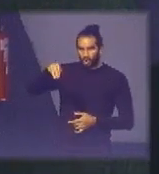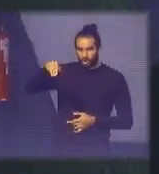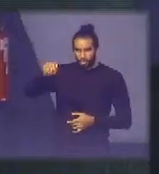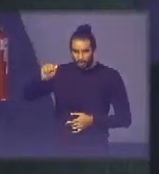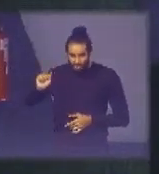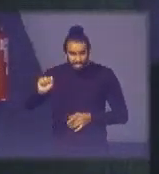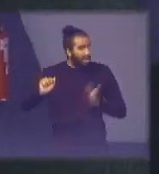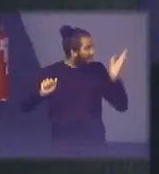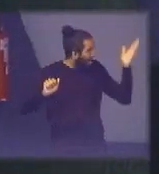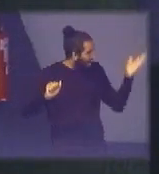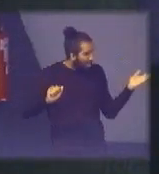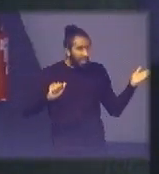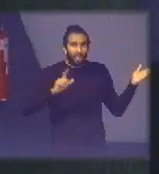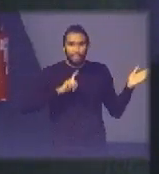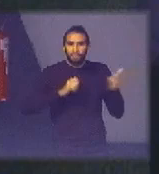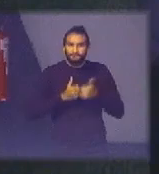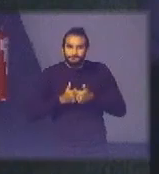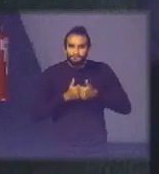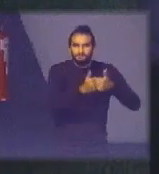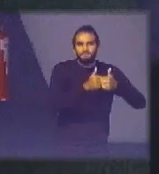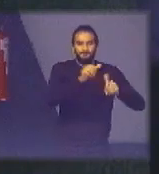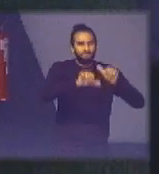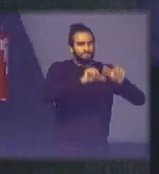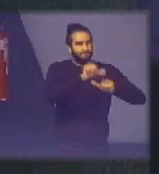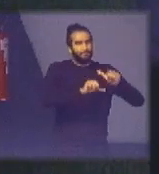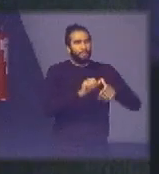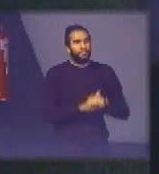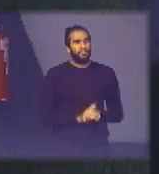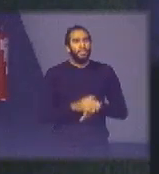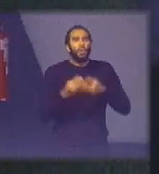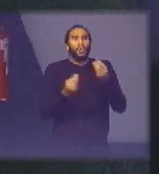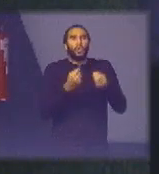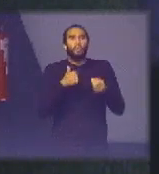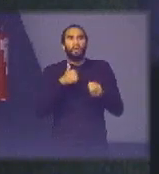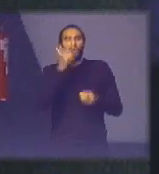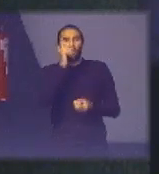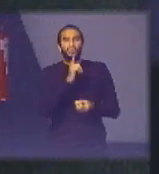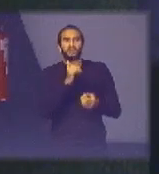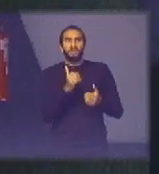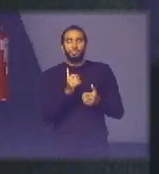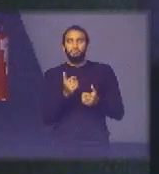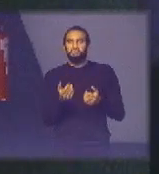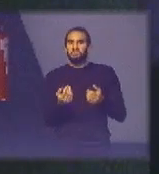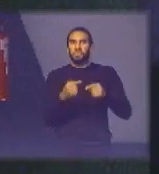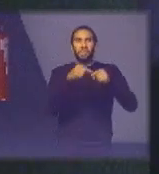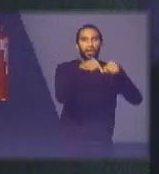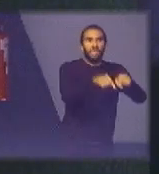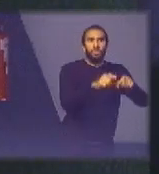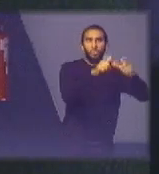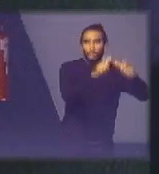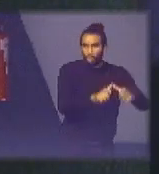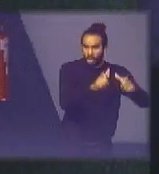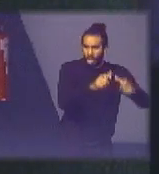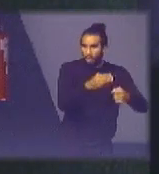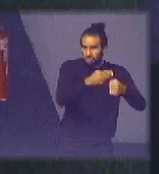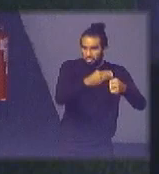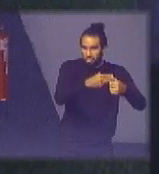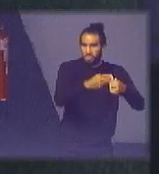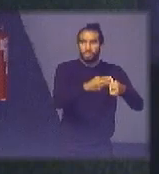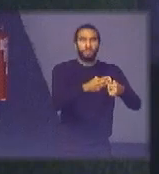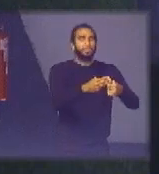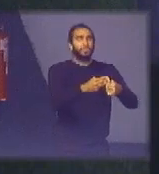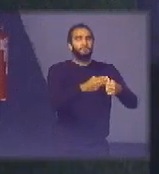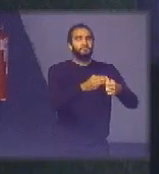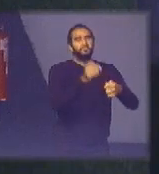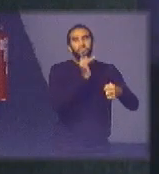culturais mesmo agora me diz como que eu consigo chegar no município eu hoje né através aí